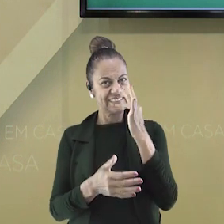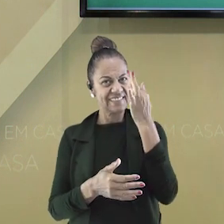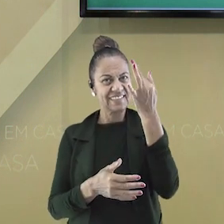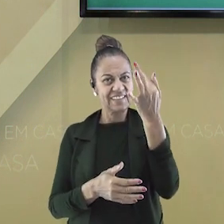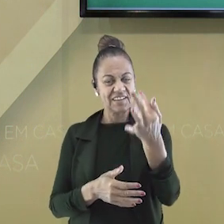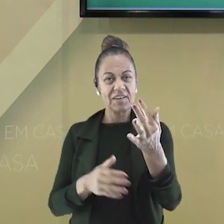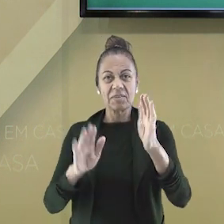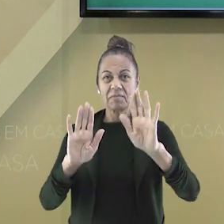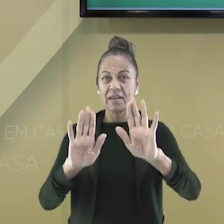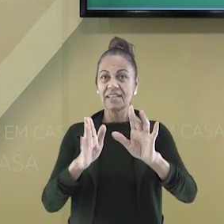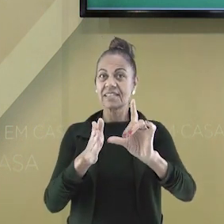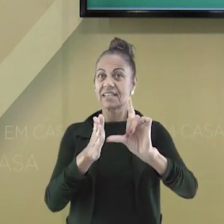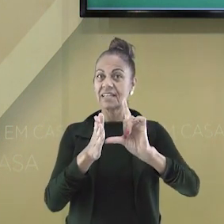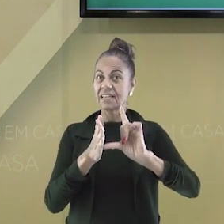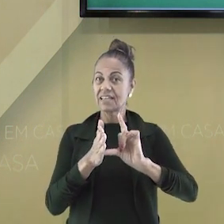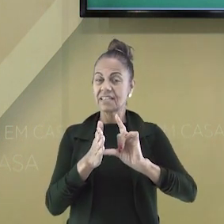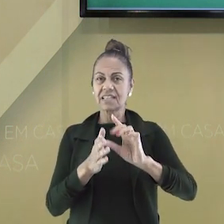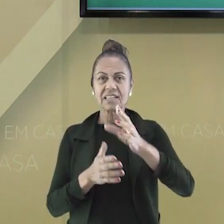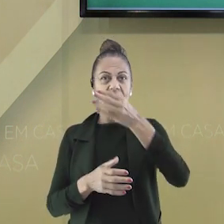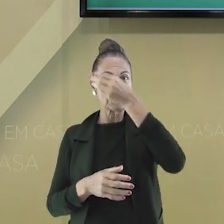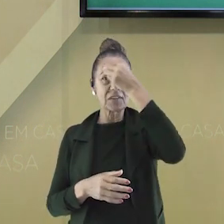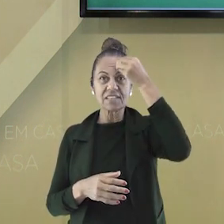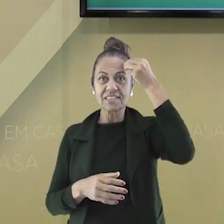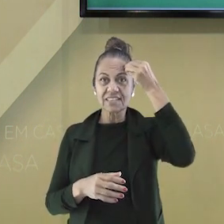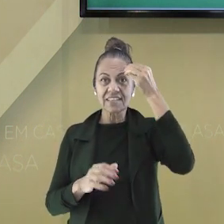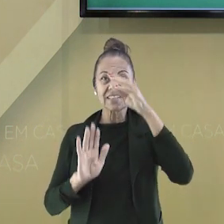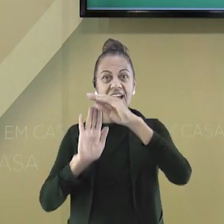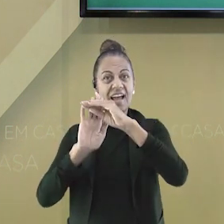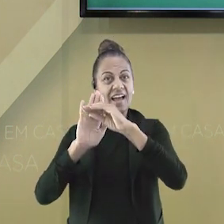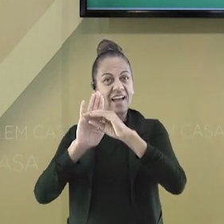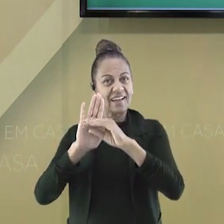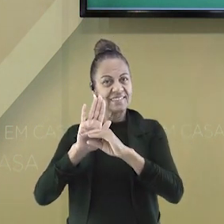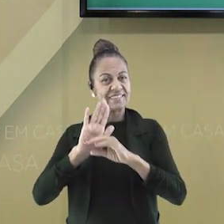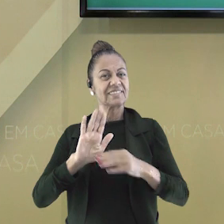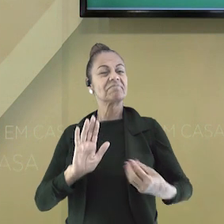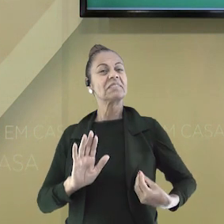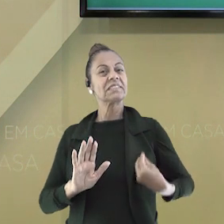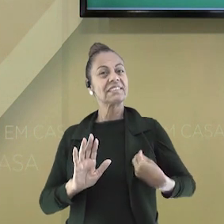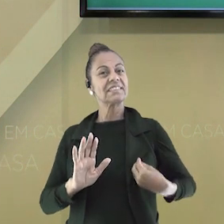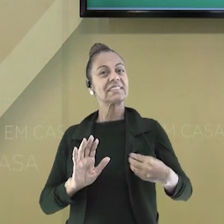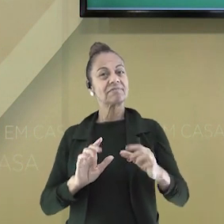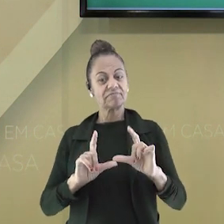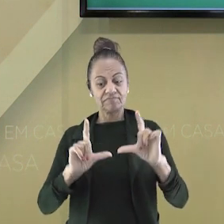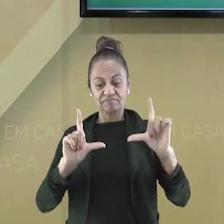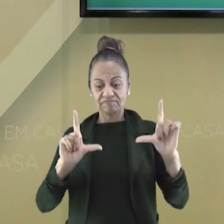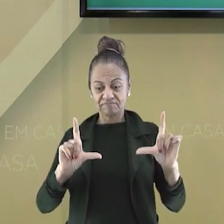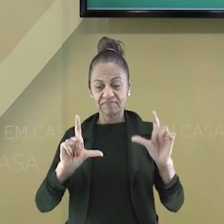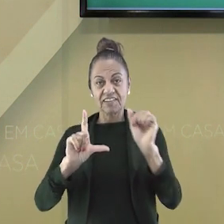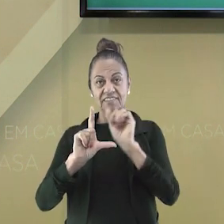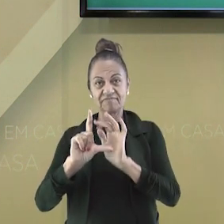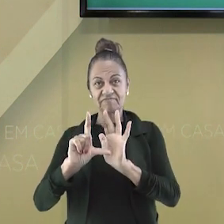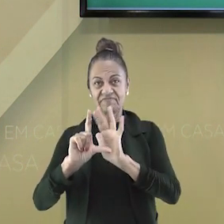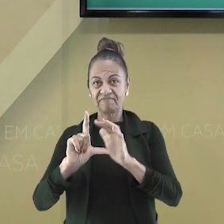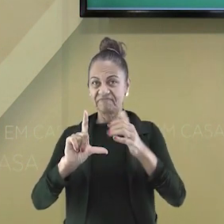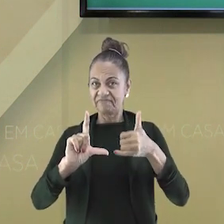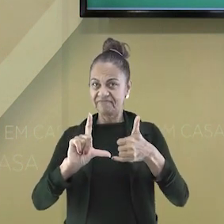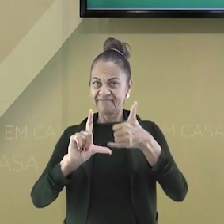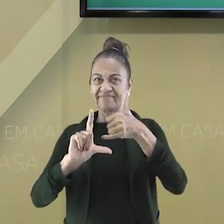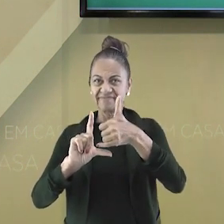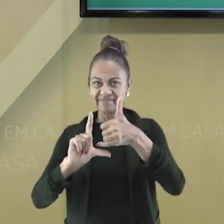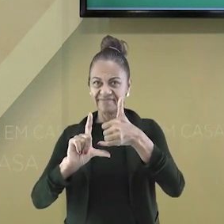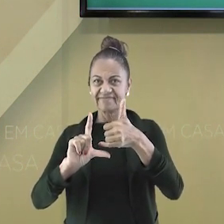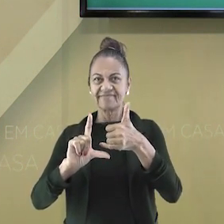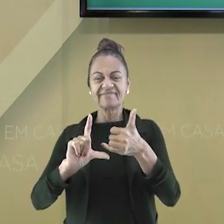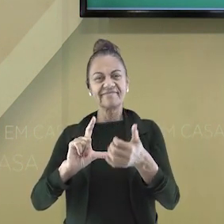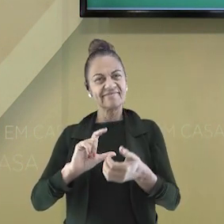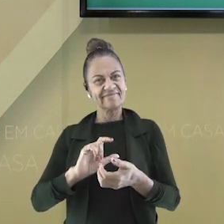espero vocês numa próxima aula. Mas antes, não esqueça de registrar a sua presença com